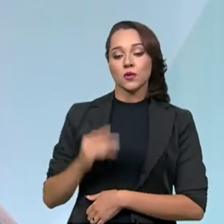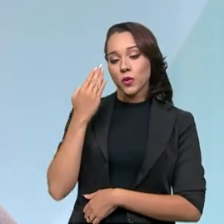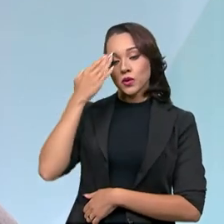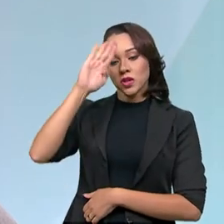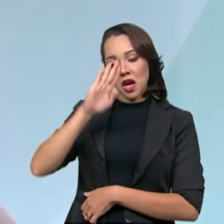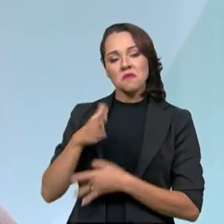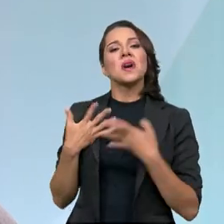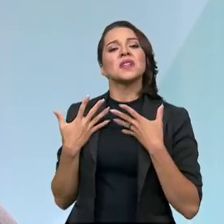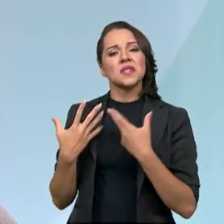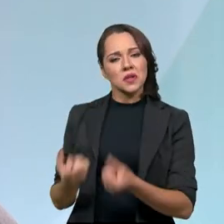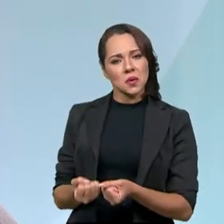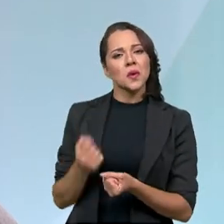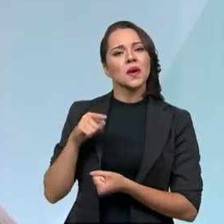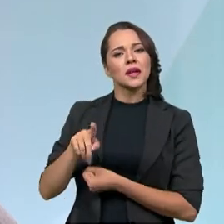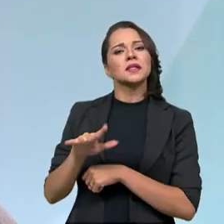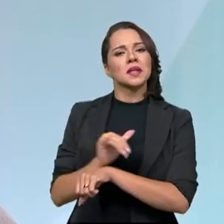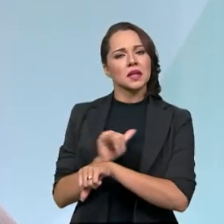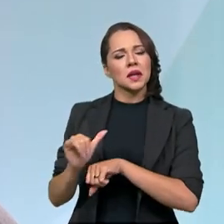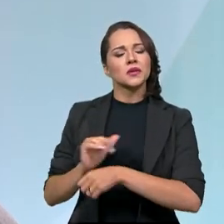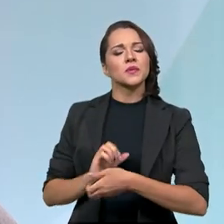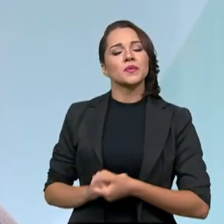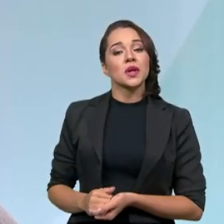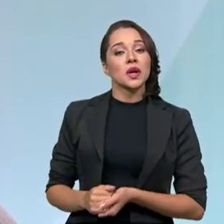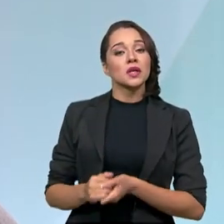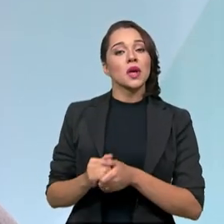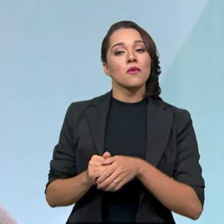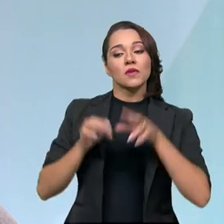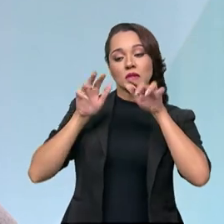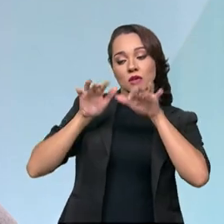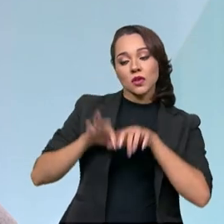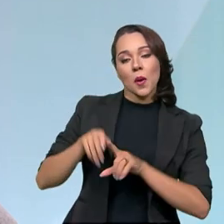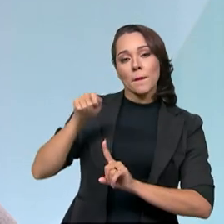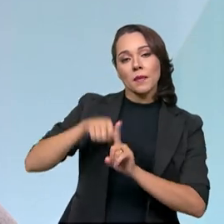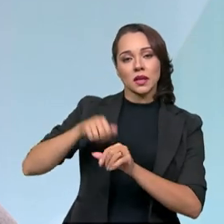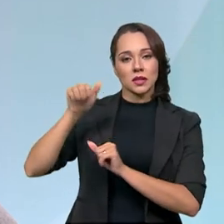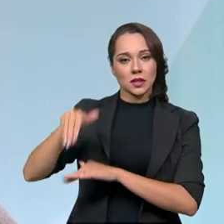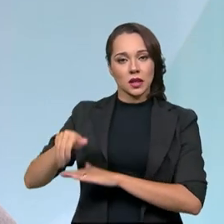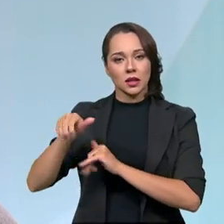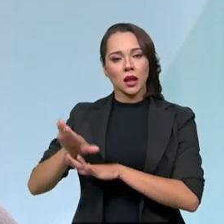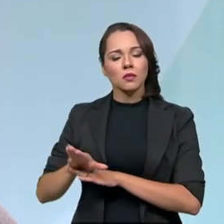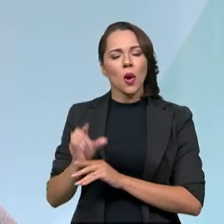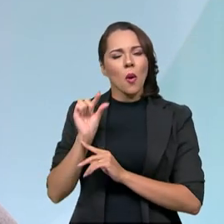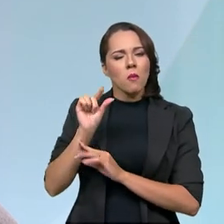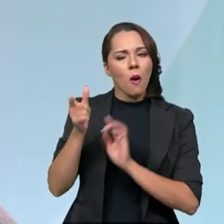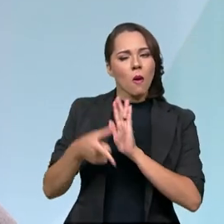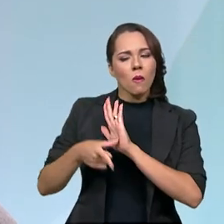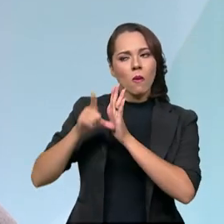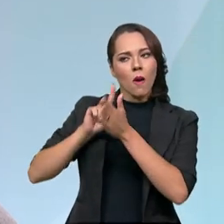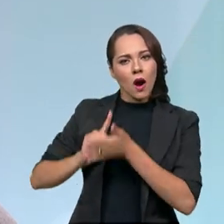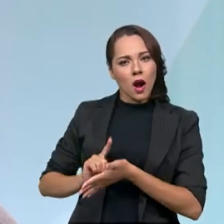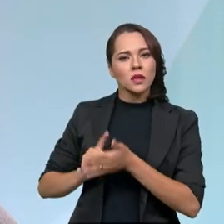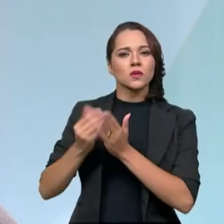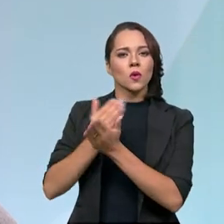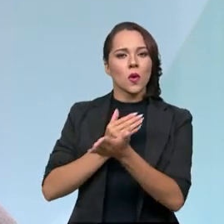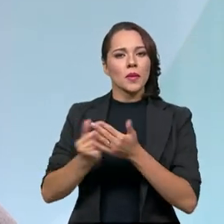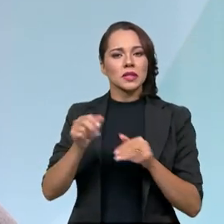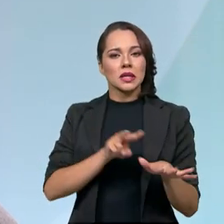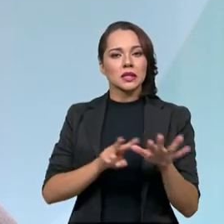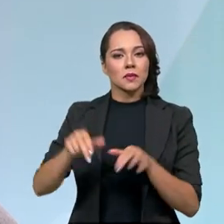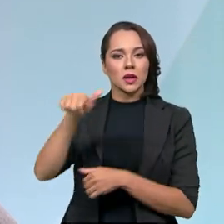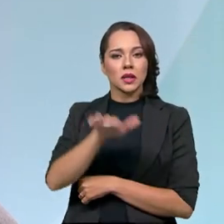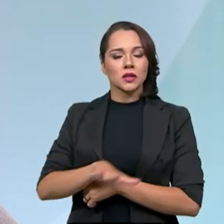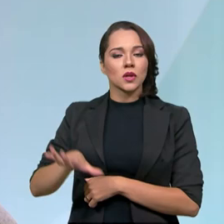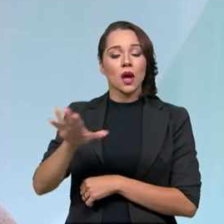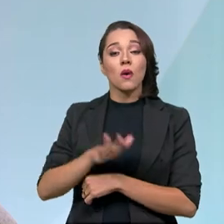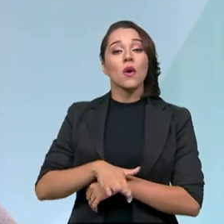acolheu de pronto essa medida. Então, editou, no mês de setembro, pouco antes do início da Semana Nacional